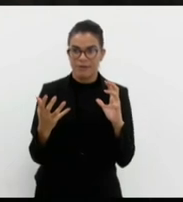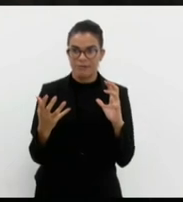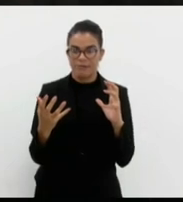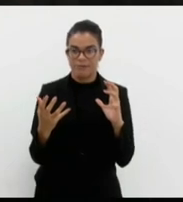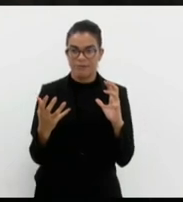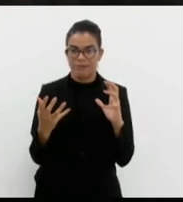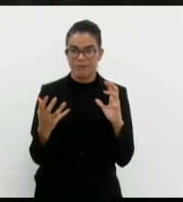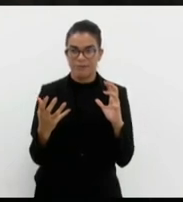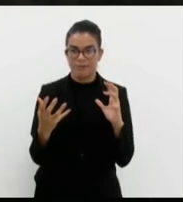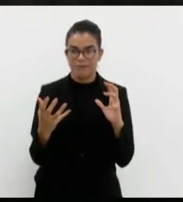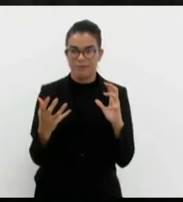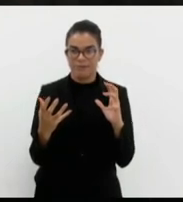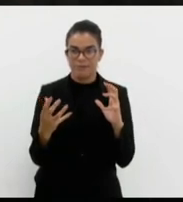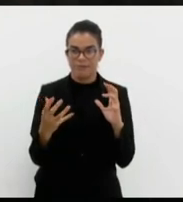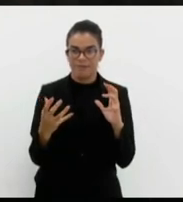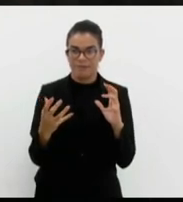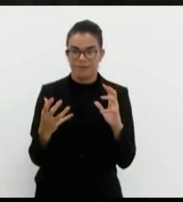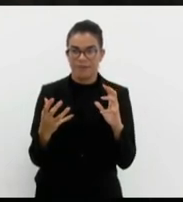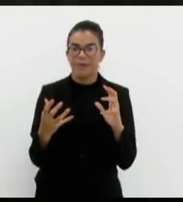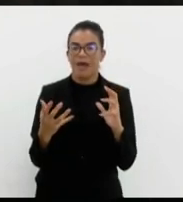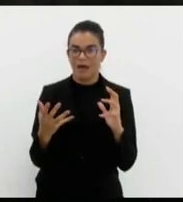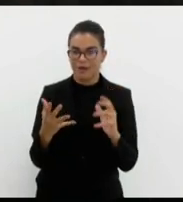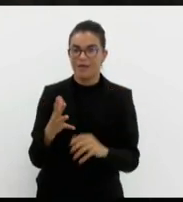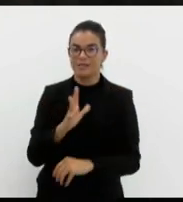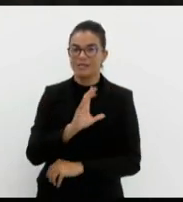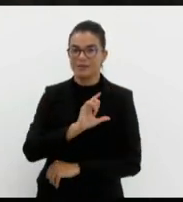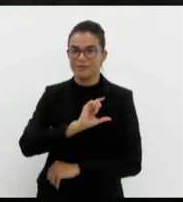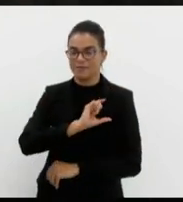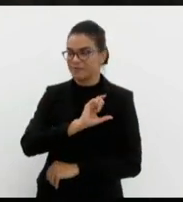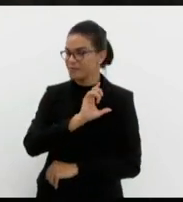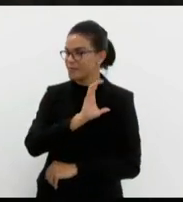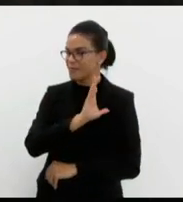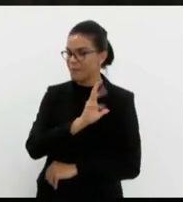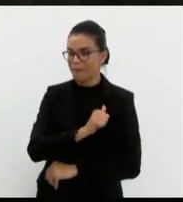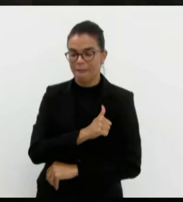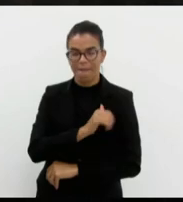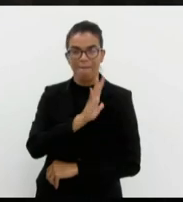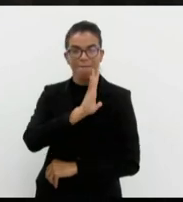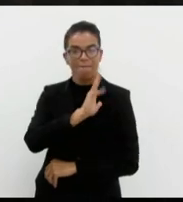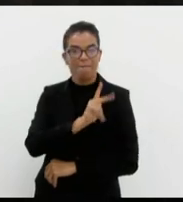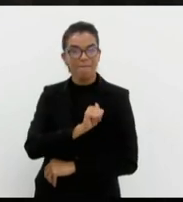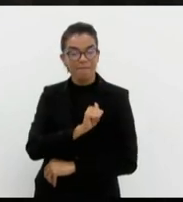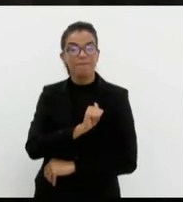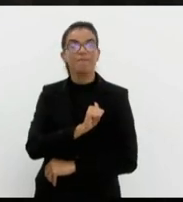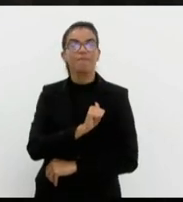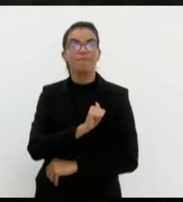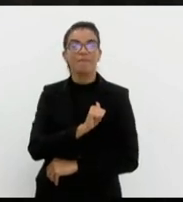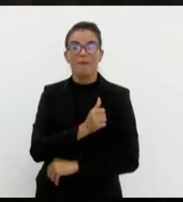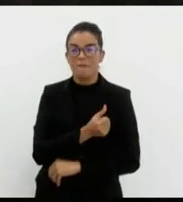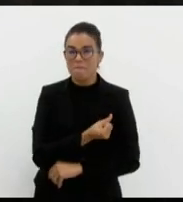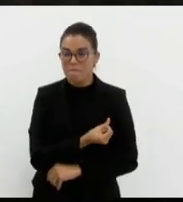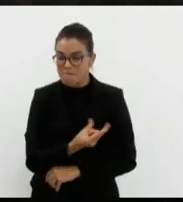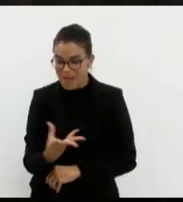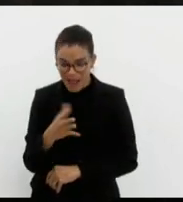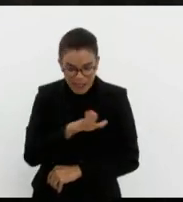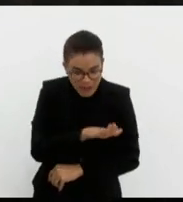na Palestina, na faixa de Gaza, com milhares de crianças